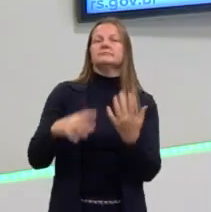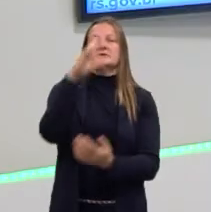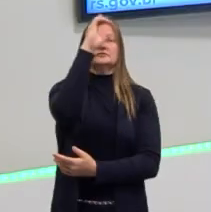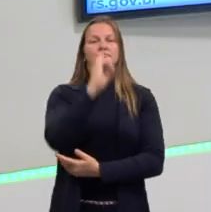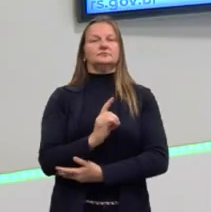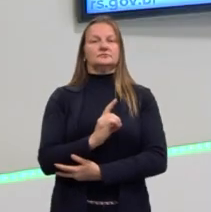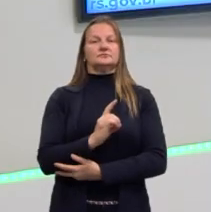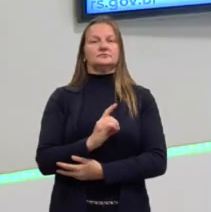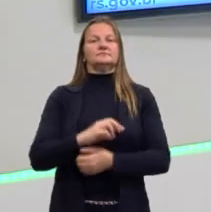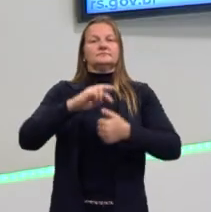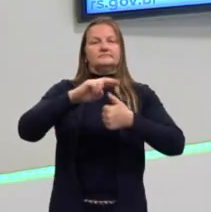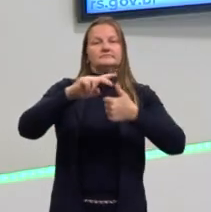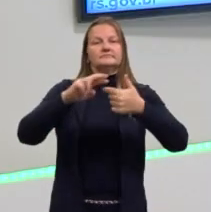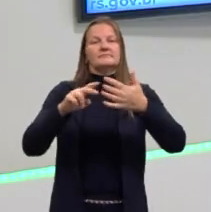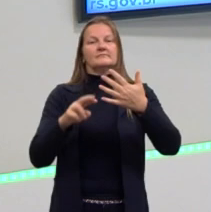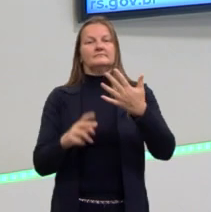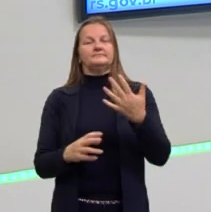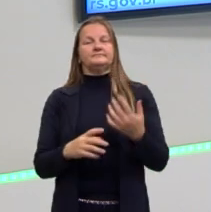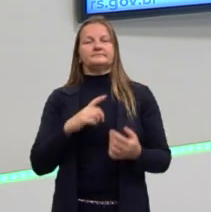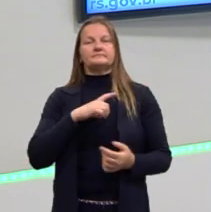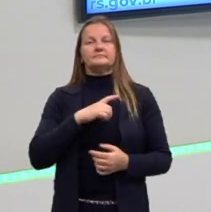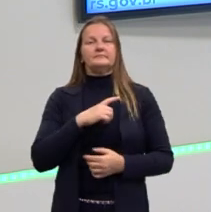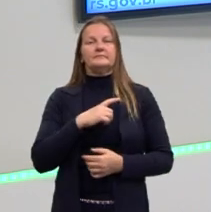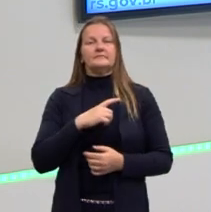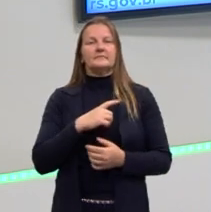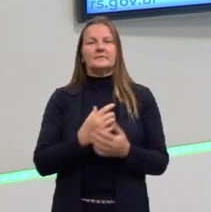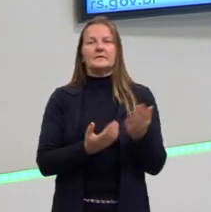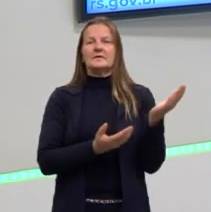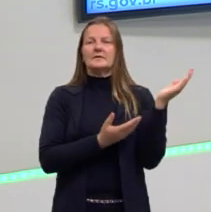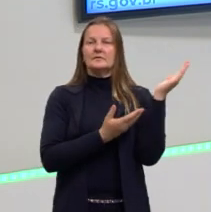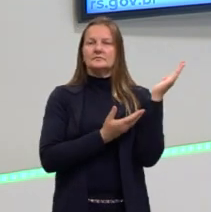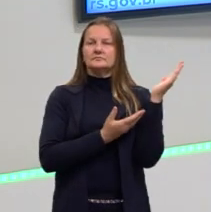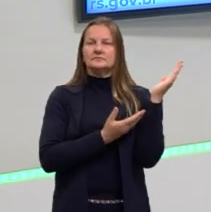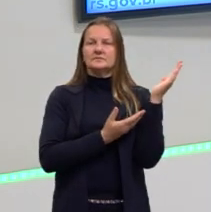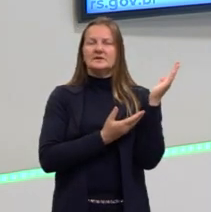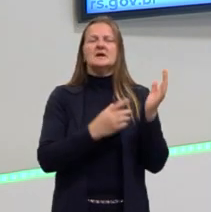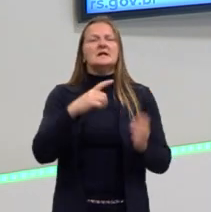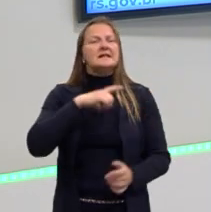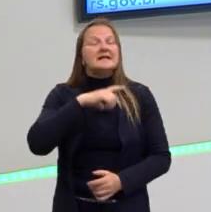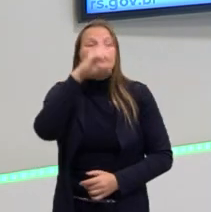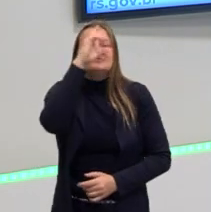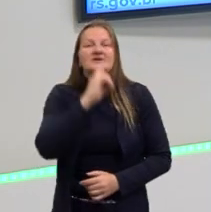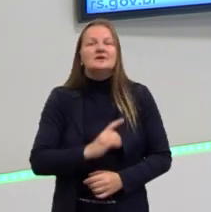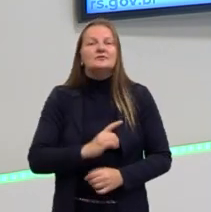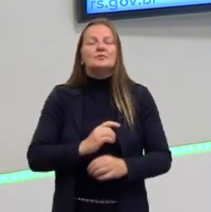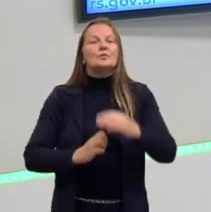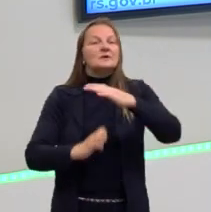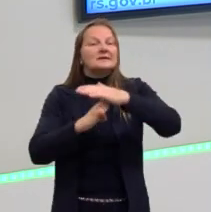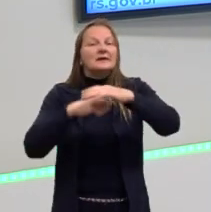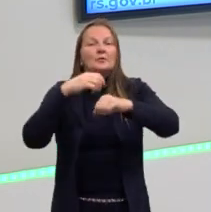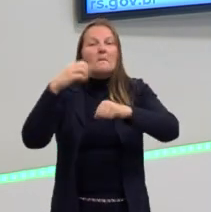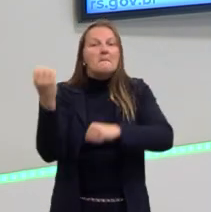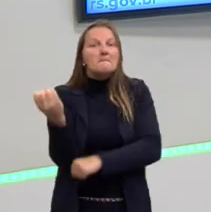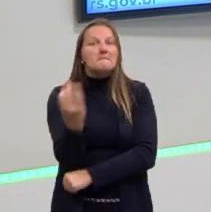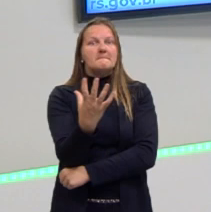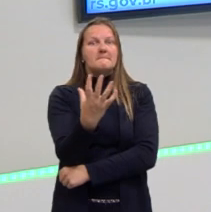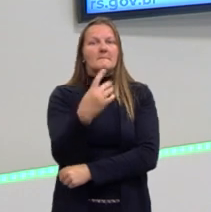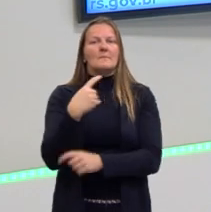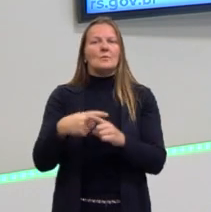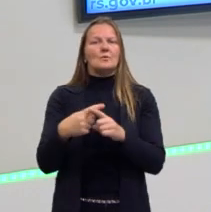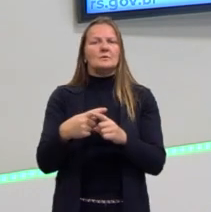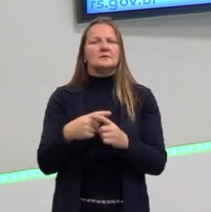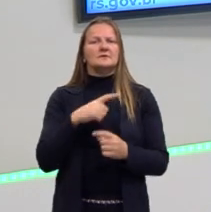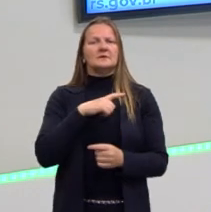ficar essa aula aqui só nessa introdução do nosso problema. Olha, nós temos direito, o Estado moderno, isso está na lei, o Estado